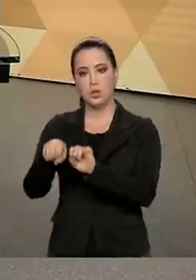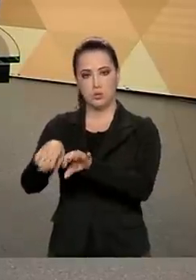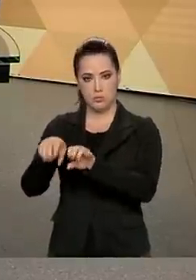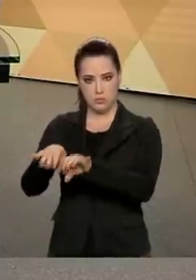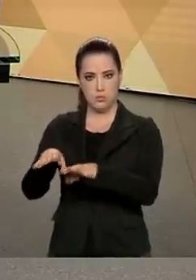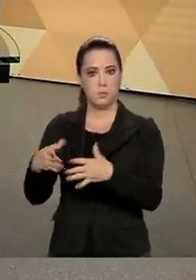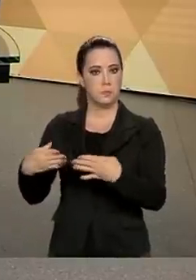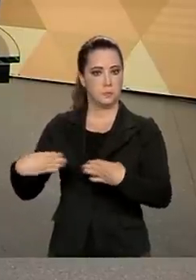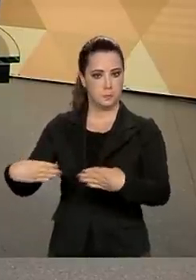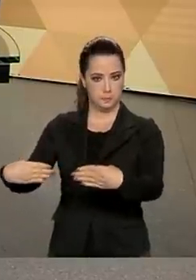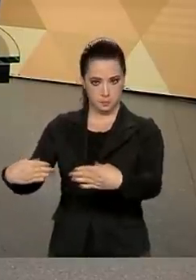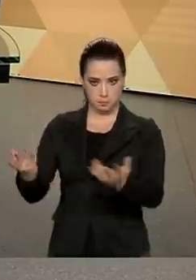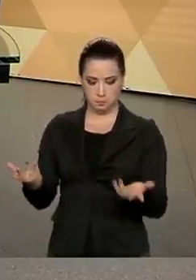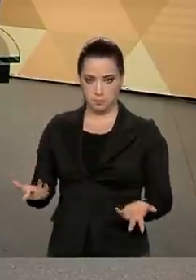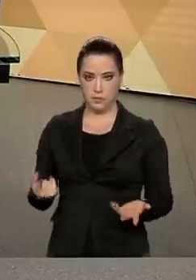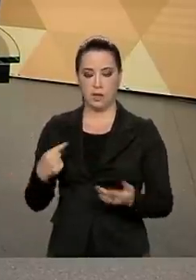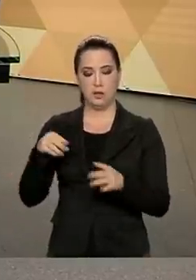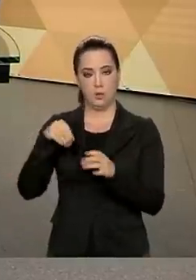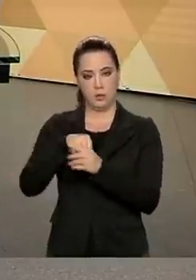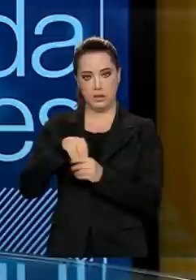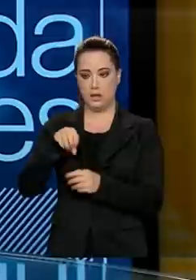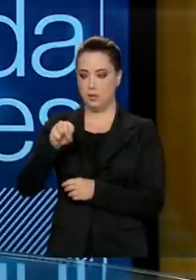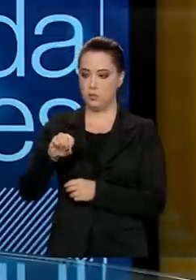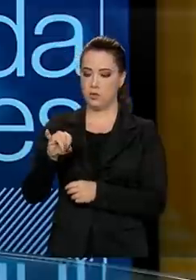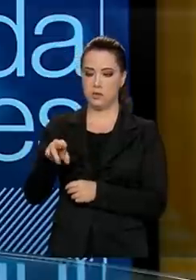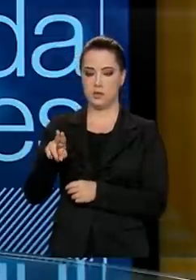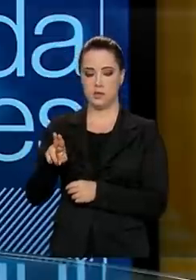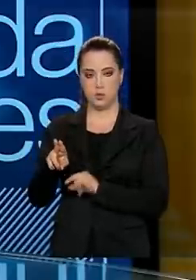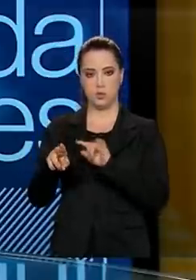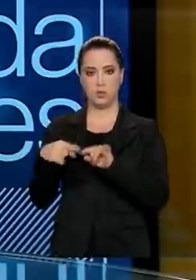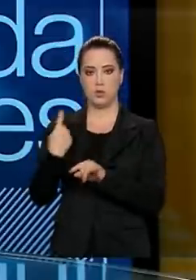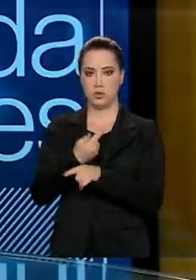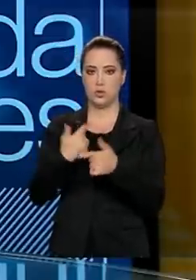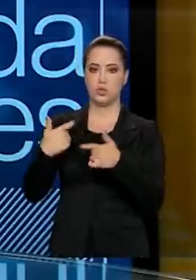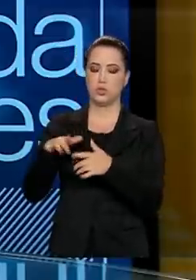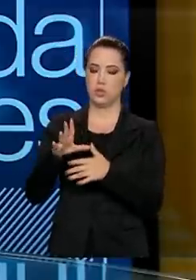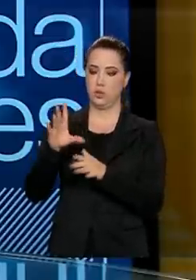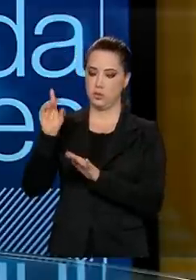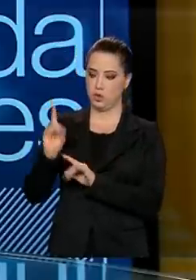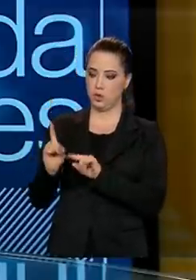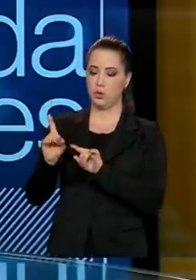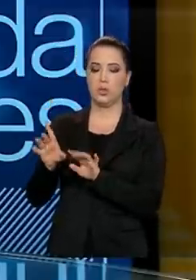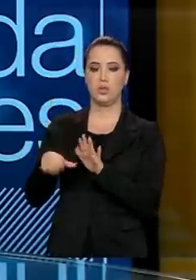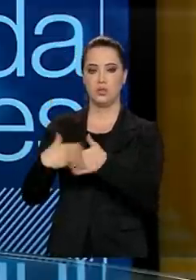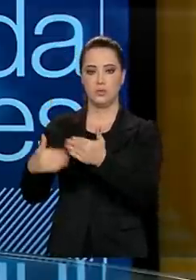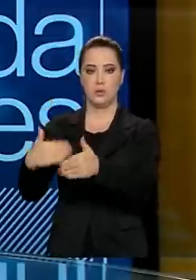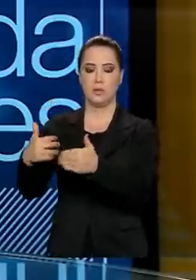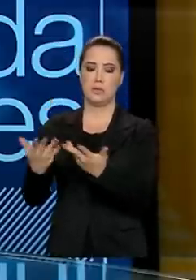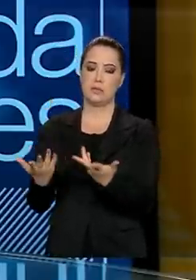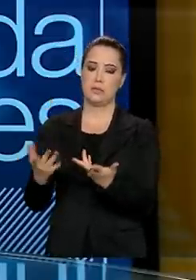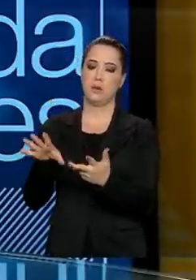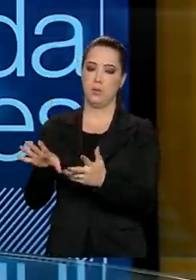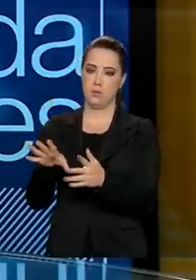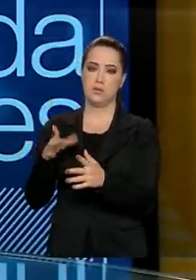SESU, nós temos uma diretoria de desenvolvimento da educação em saúde. E os médicos,